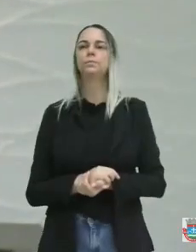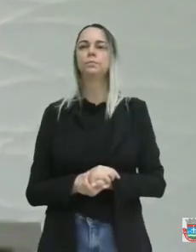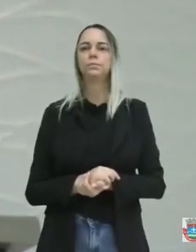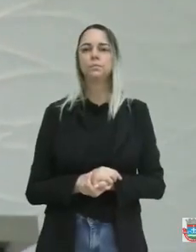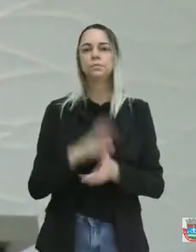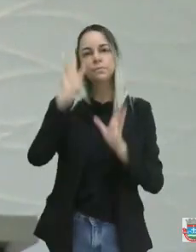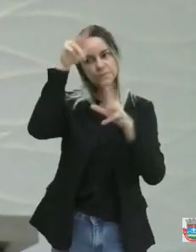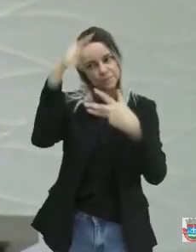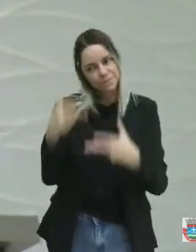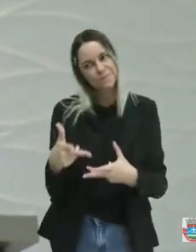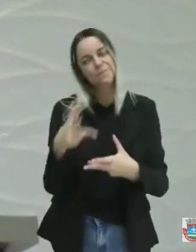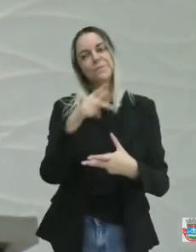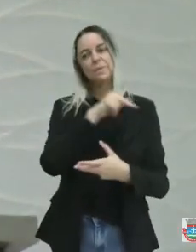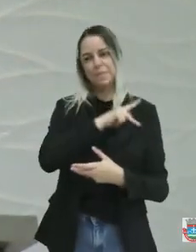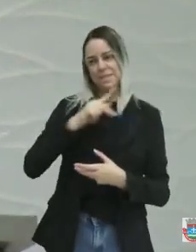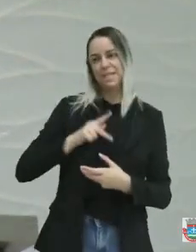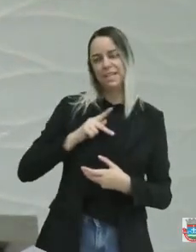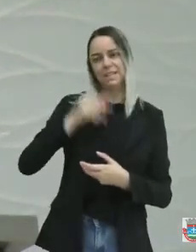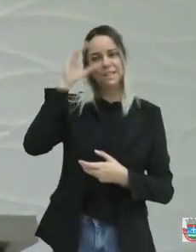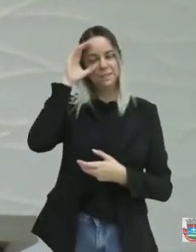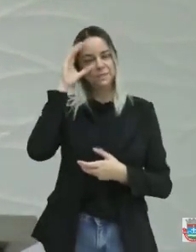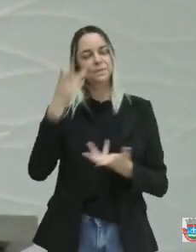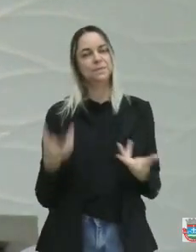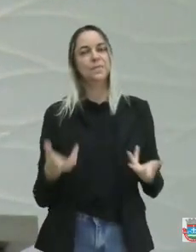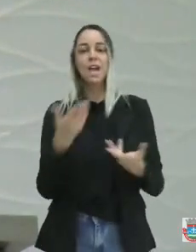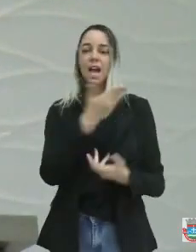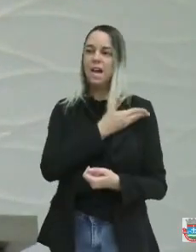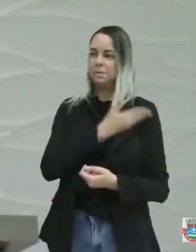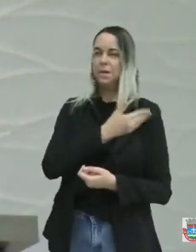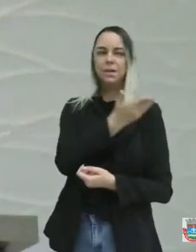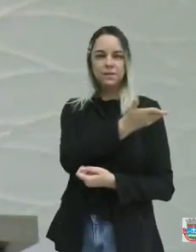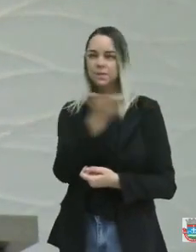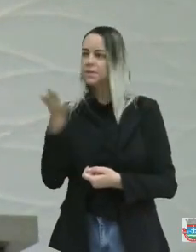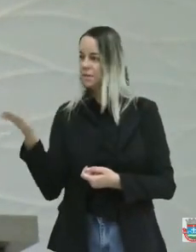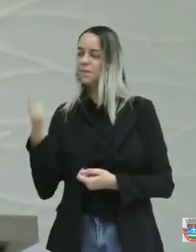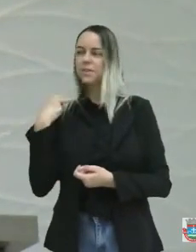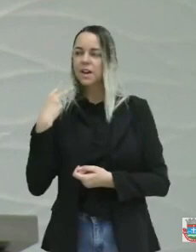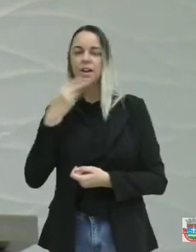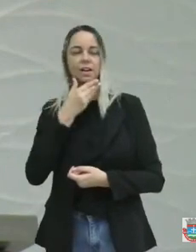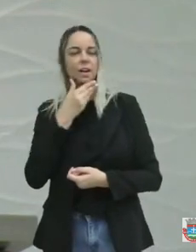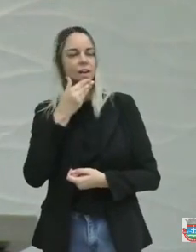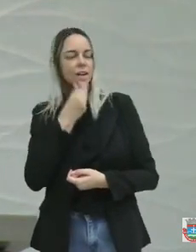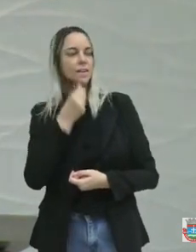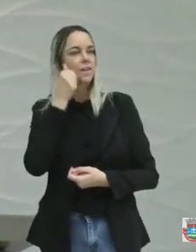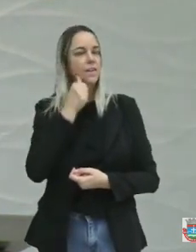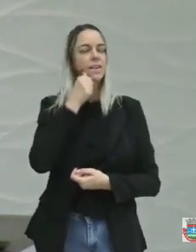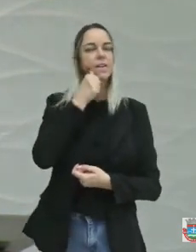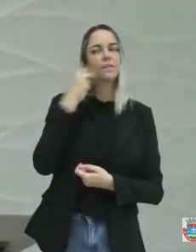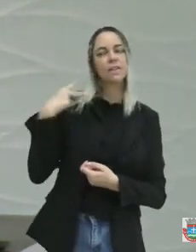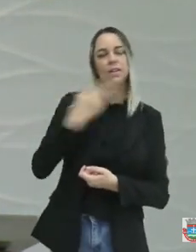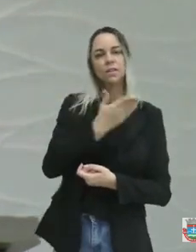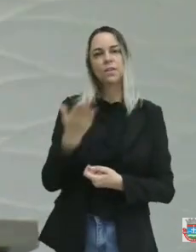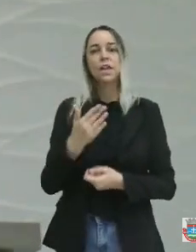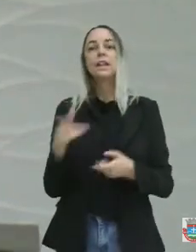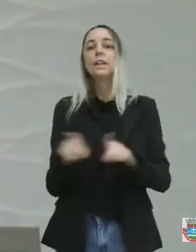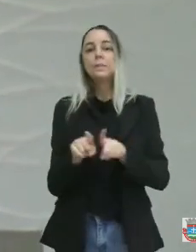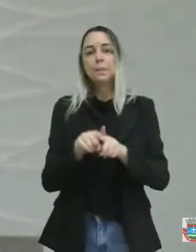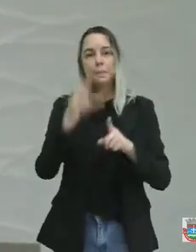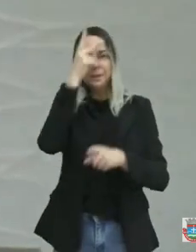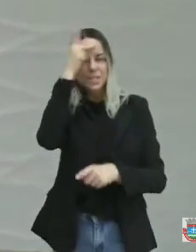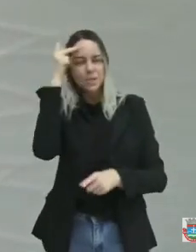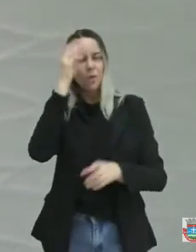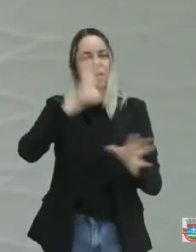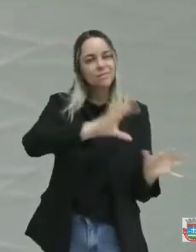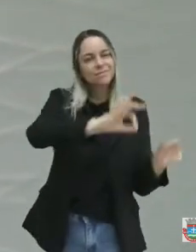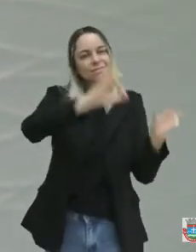Excelentíssima senhora presidente, companheiros vereadores, vereadora Neide, pessoal que nos assiste através da TV Diário,